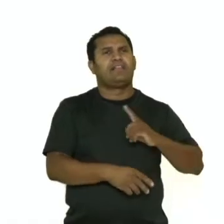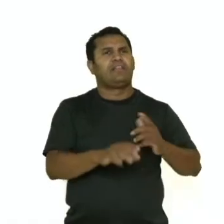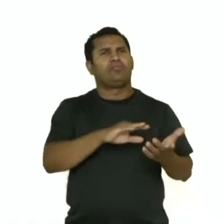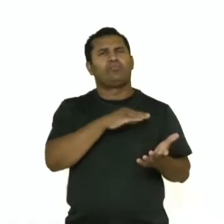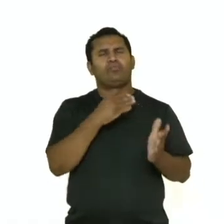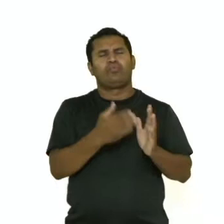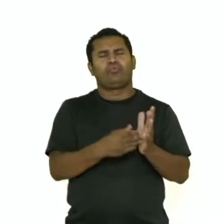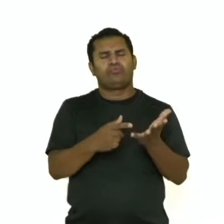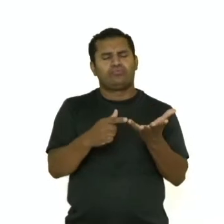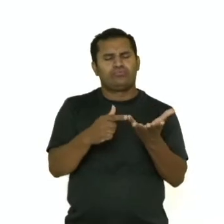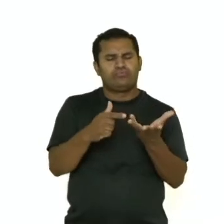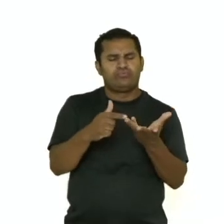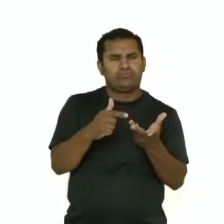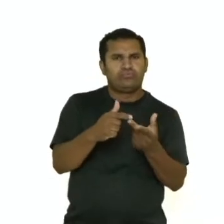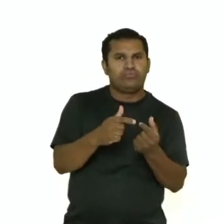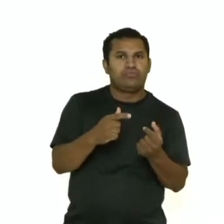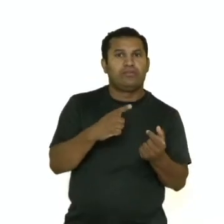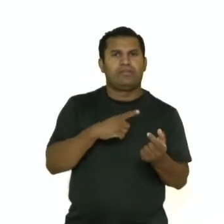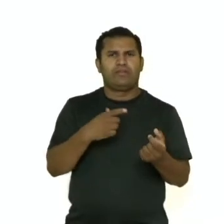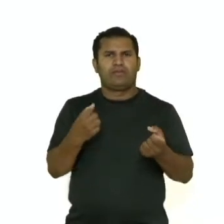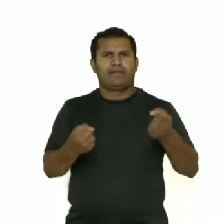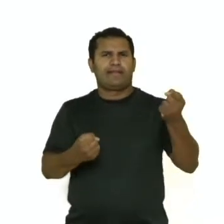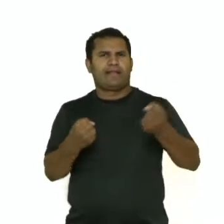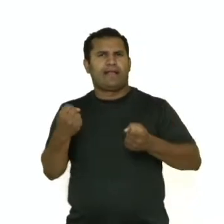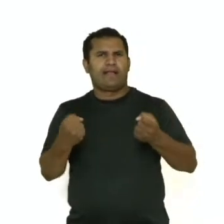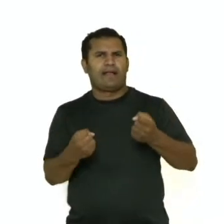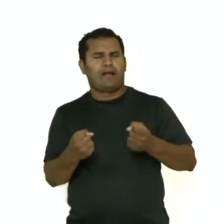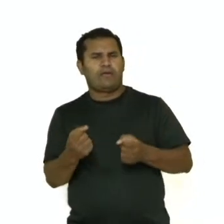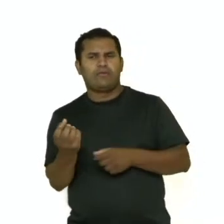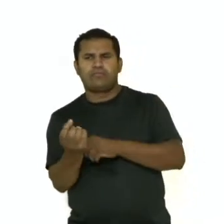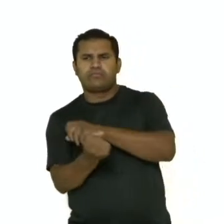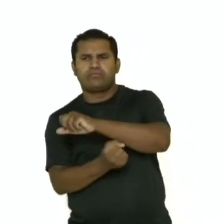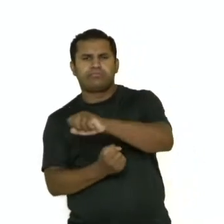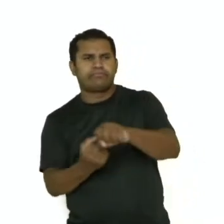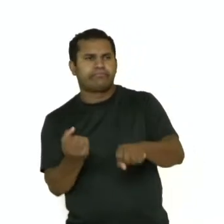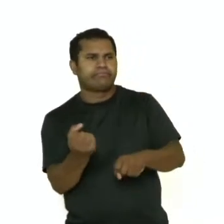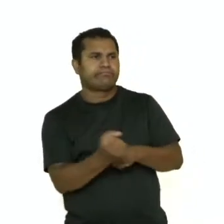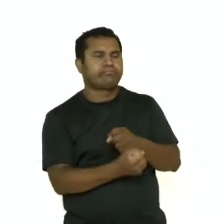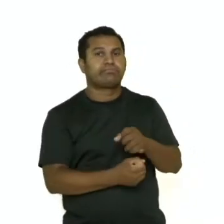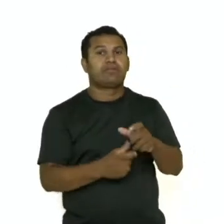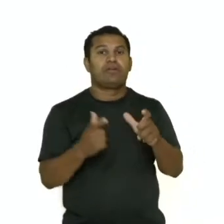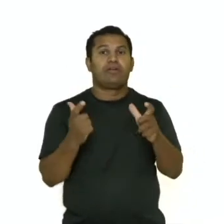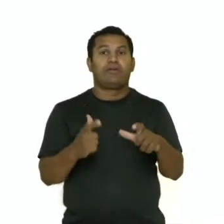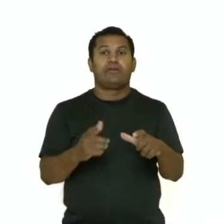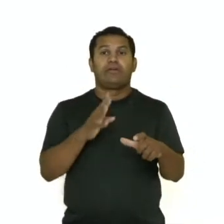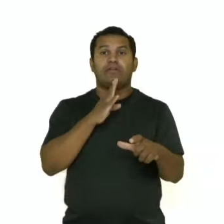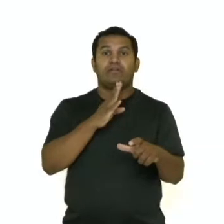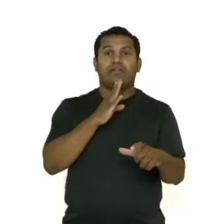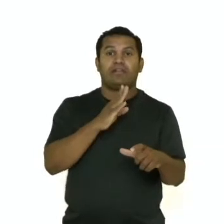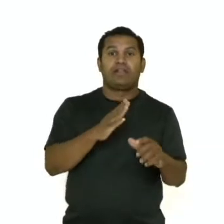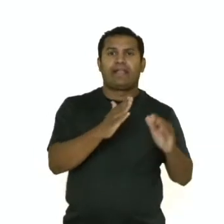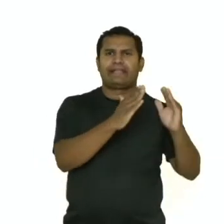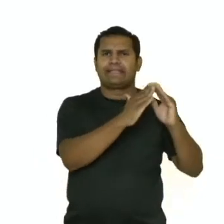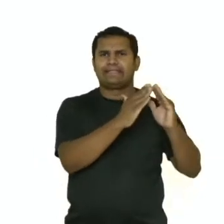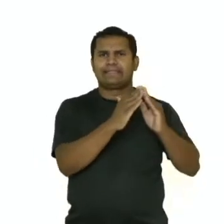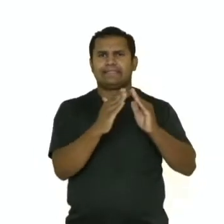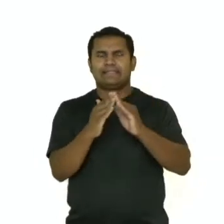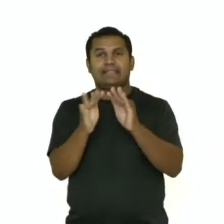O carro esportivo desliza em velocidade espontânea pelas ruas apinhadas de casinhas coloridas de